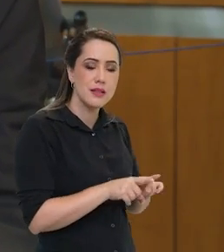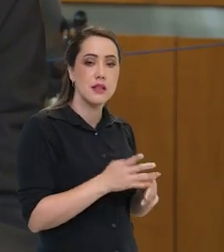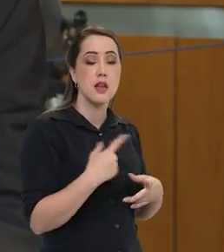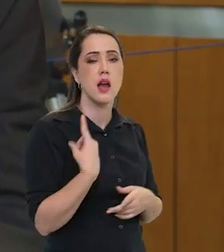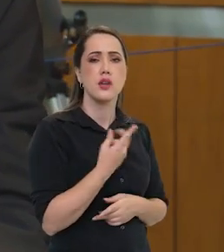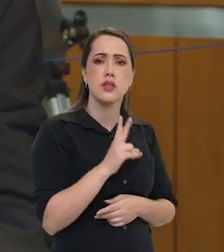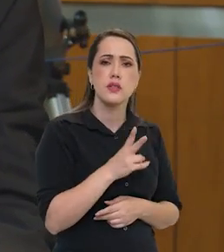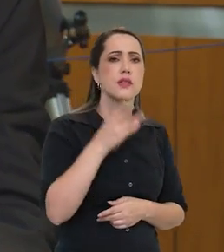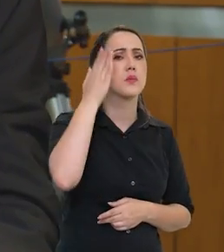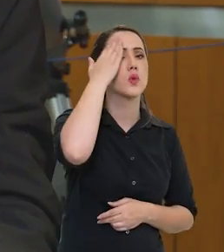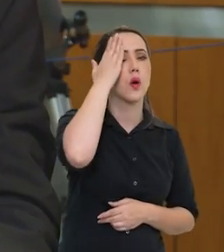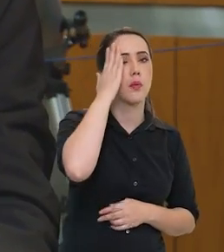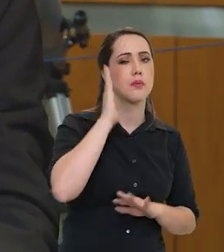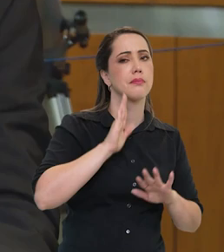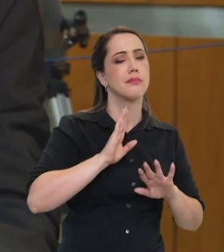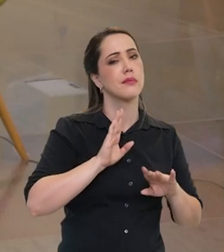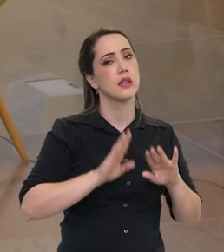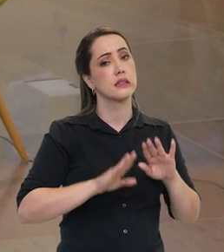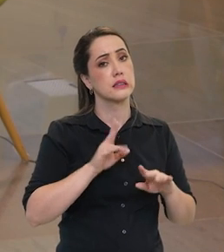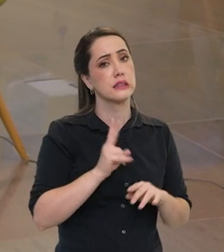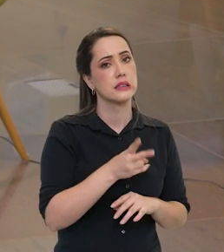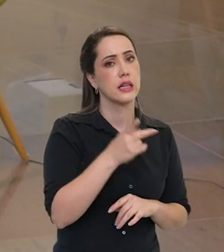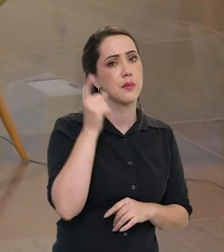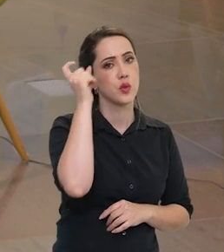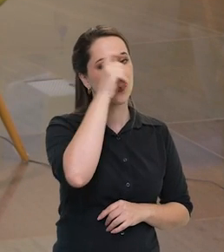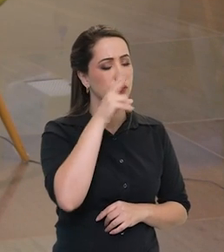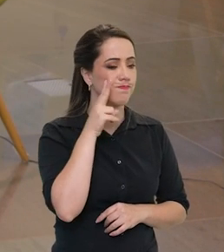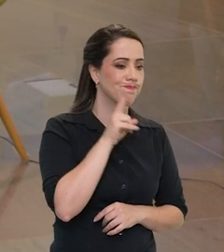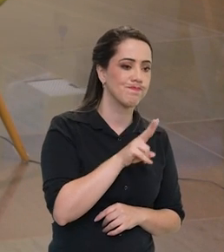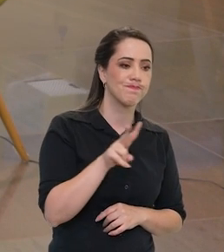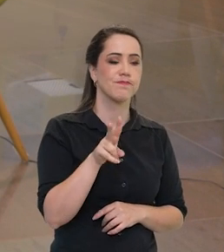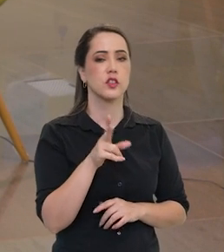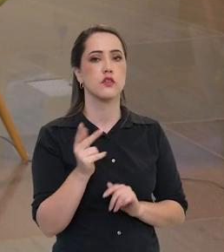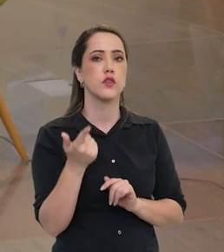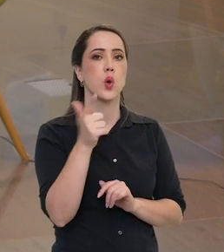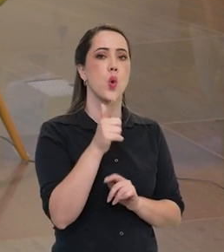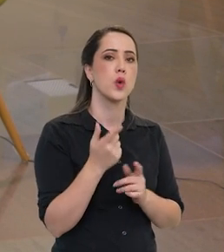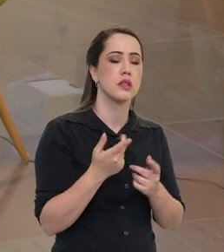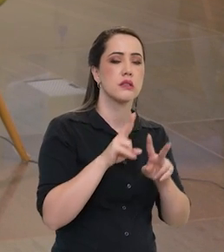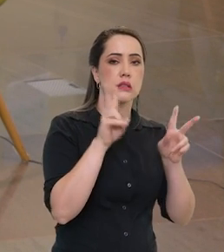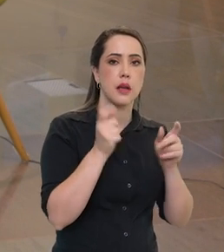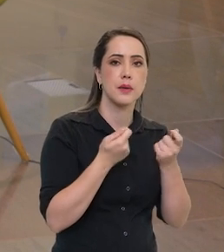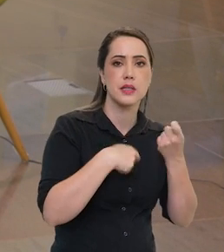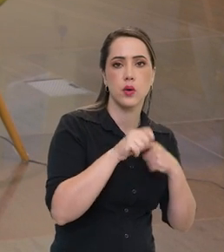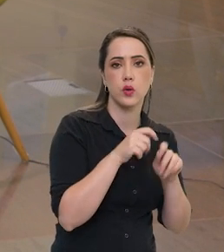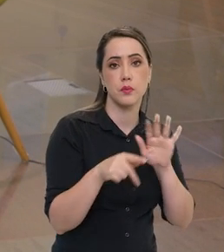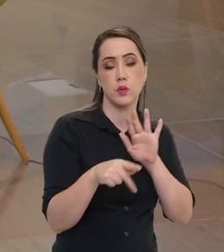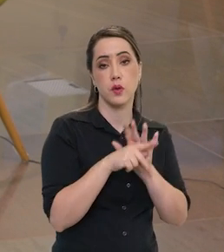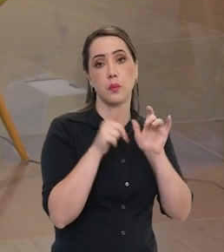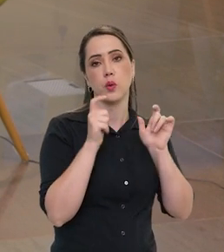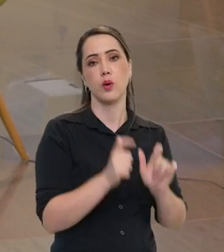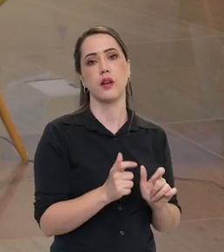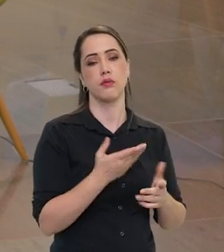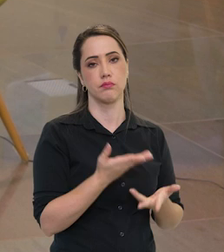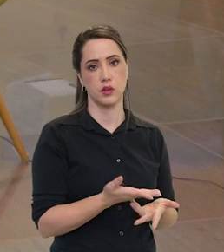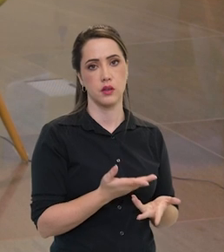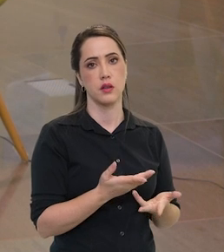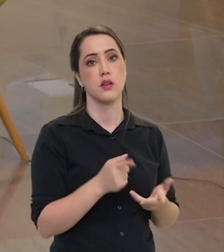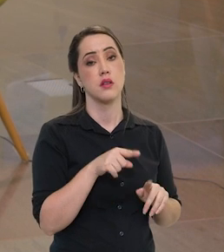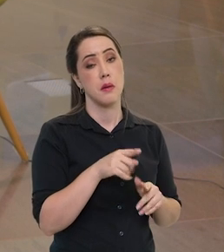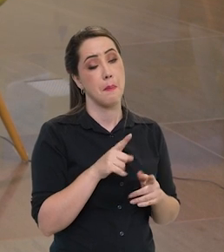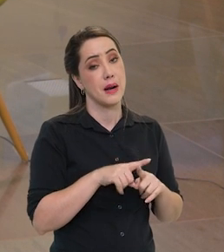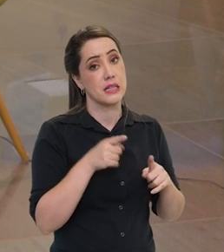A gente sempre soube disso, mas sempre teve dificuldade de explorar esse lado, esse lado mais econômico da base. Isso,